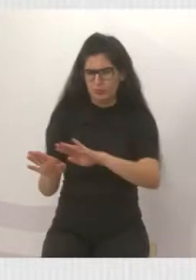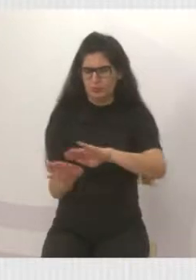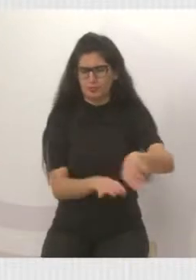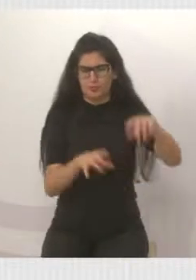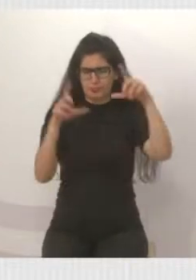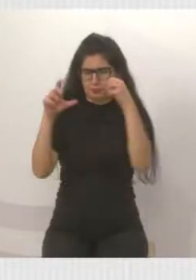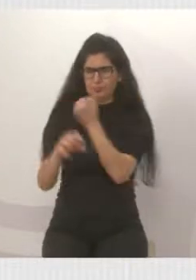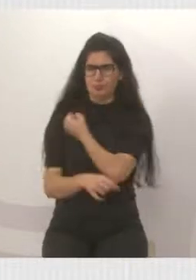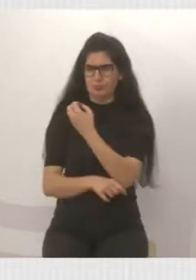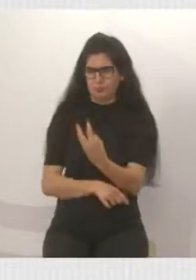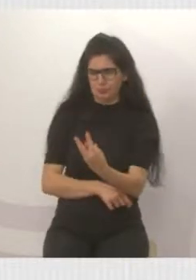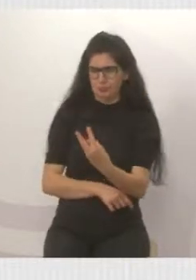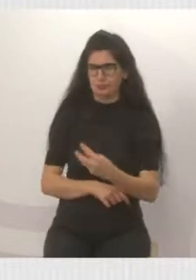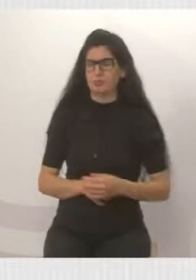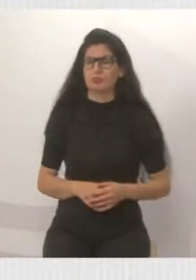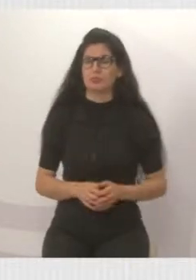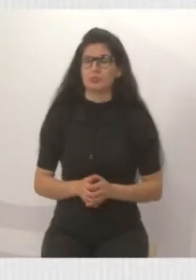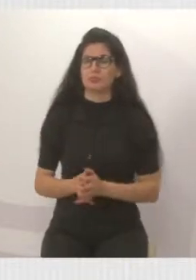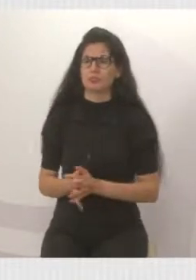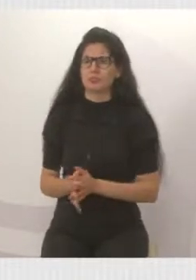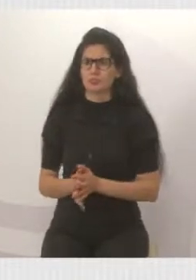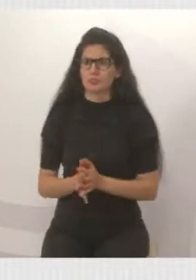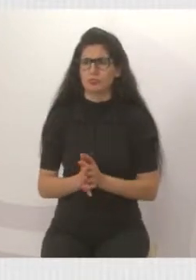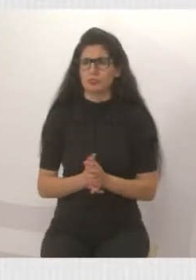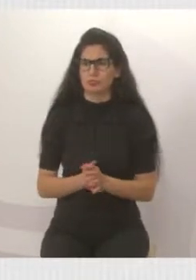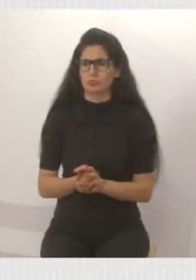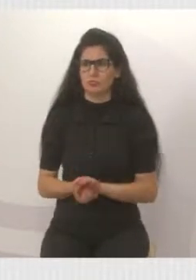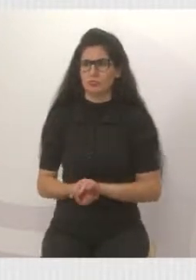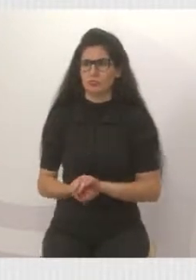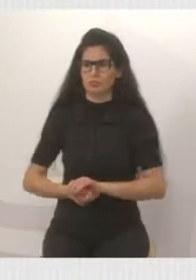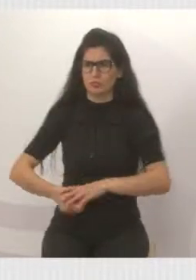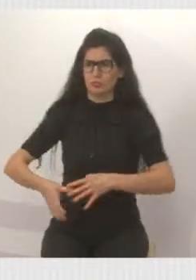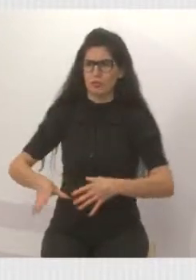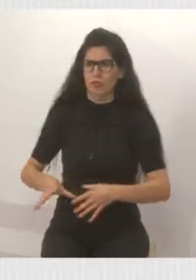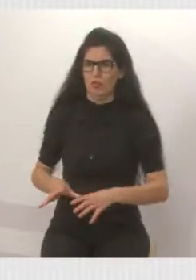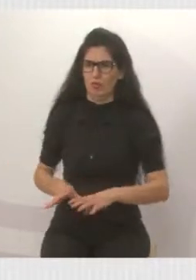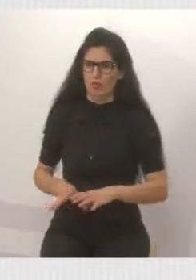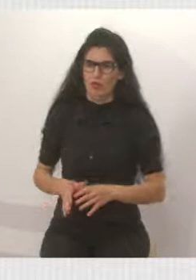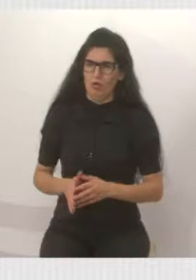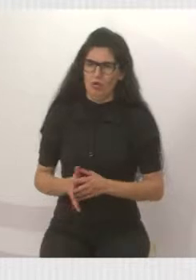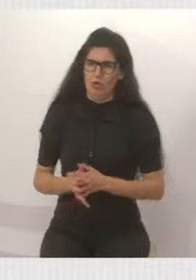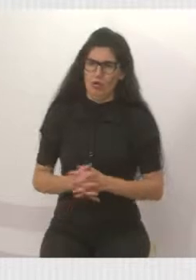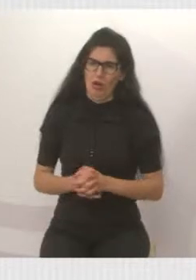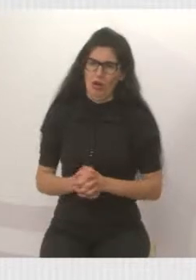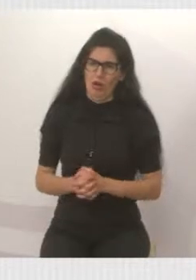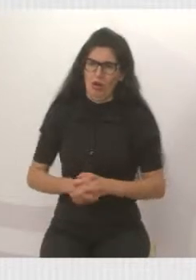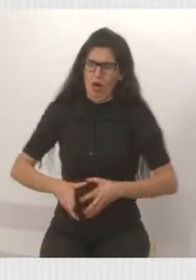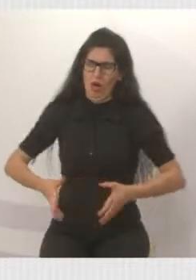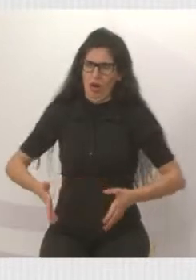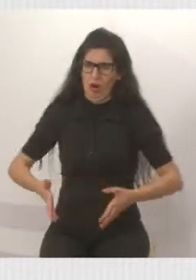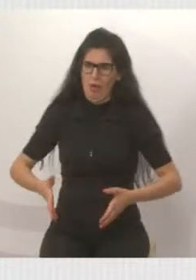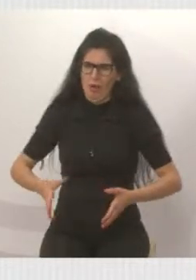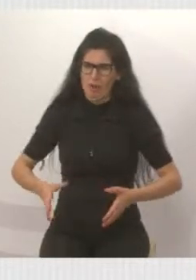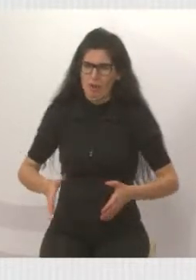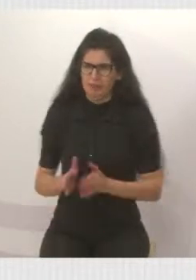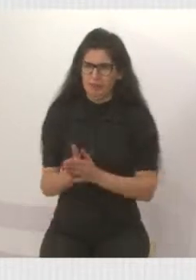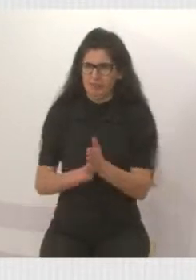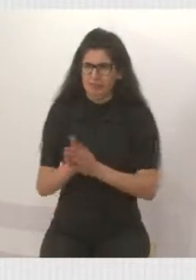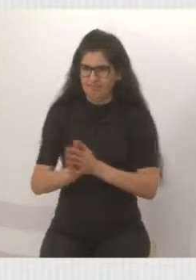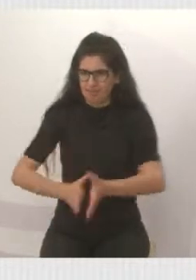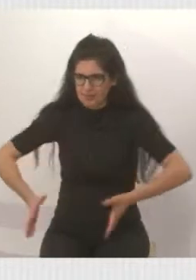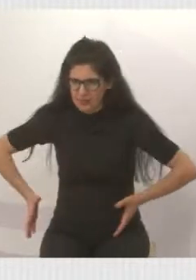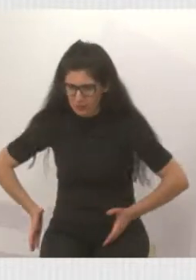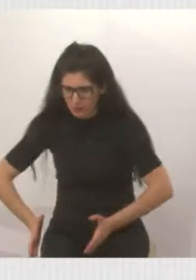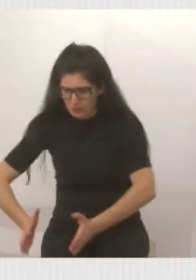Solicitação atendida, manilha colocada no final da rua, Silvio